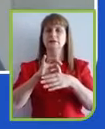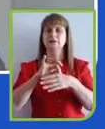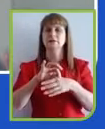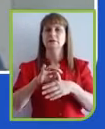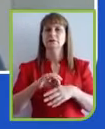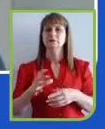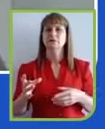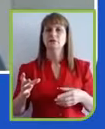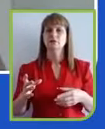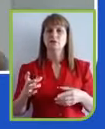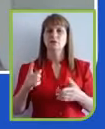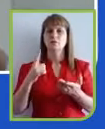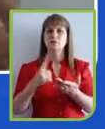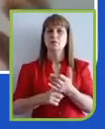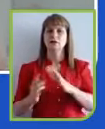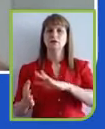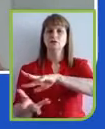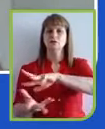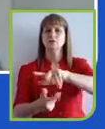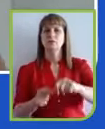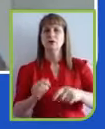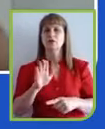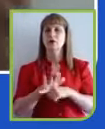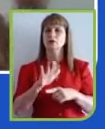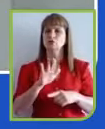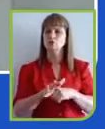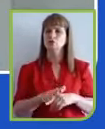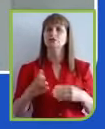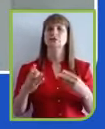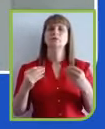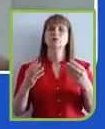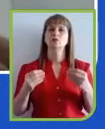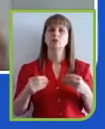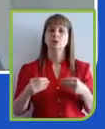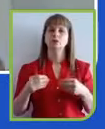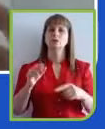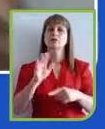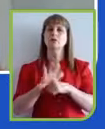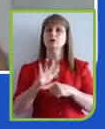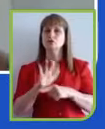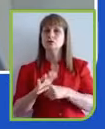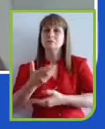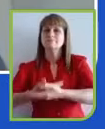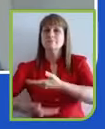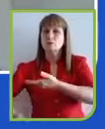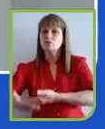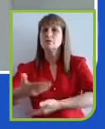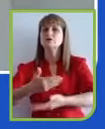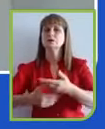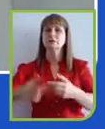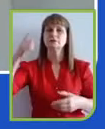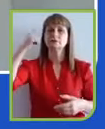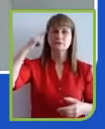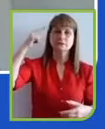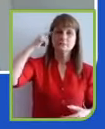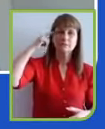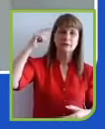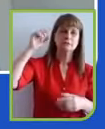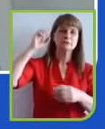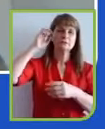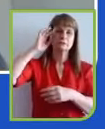São tantas plataformas que nos ajudam a compartilhar o que pensamos e o que estamos fazendo de forma a contribuir concretamente.